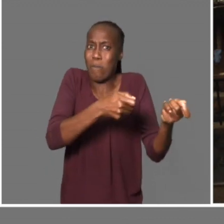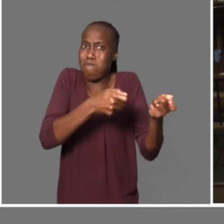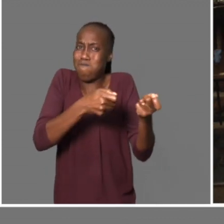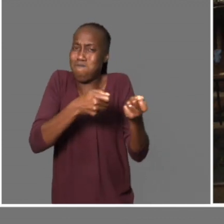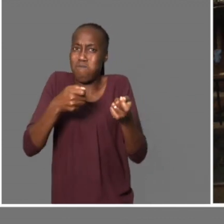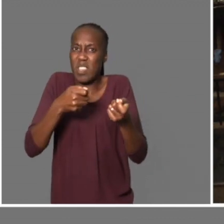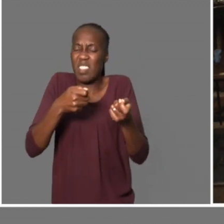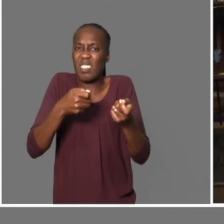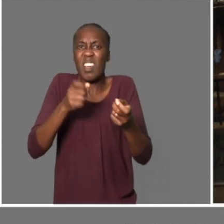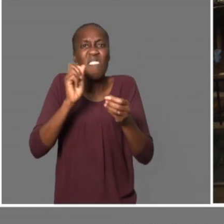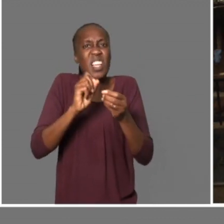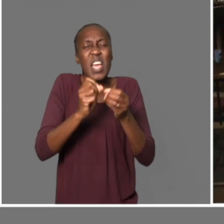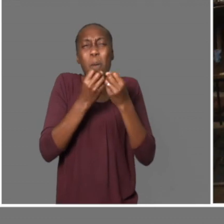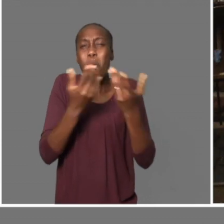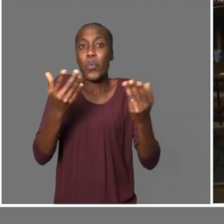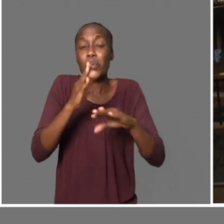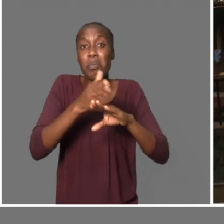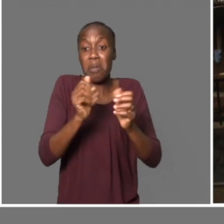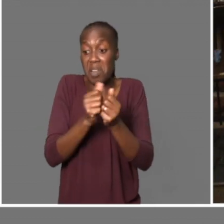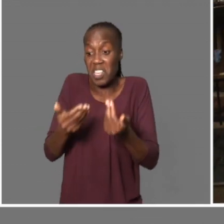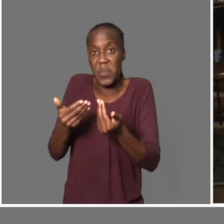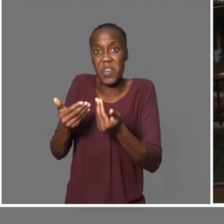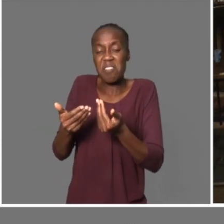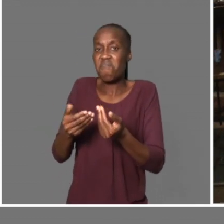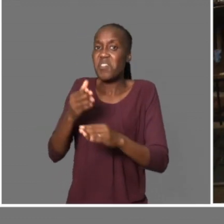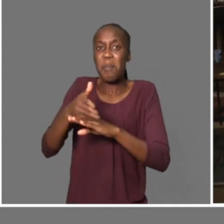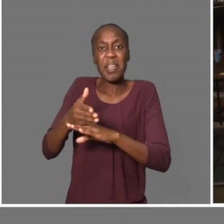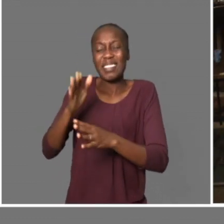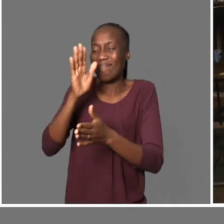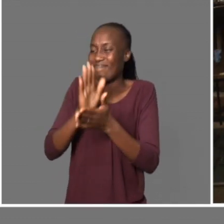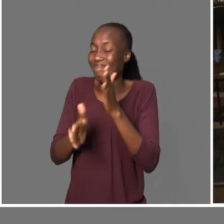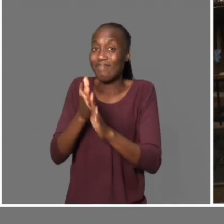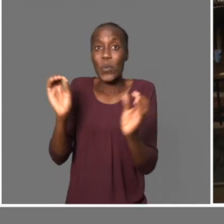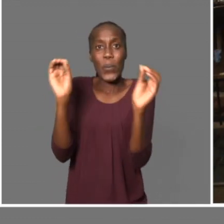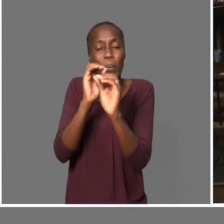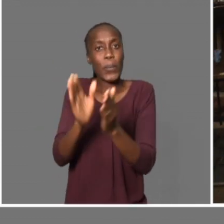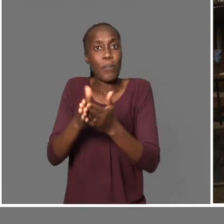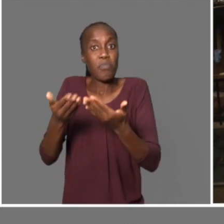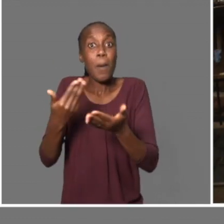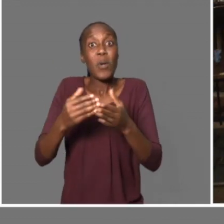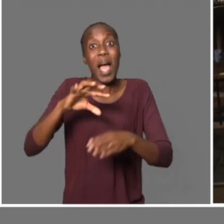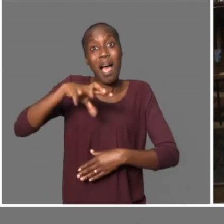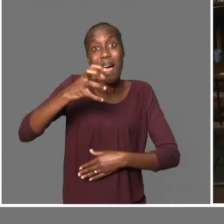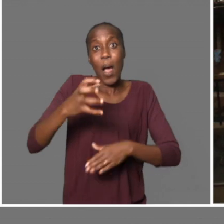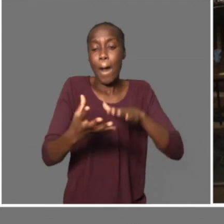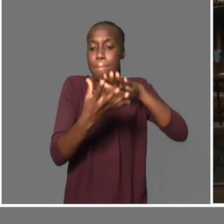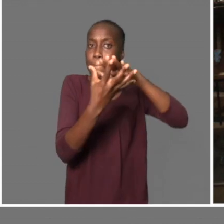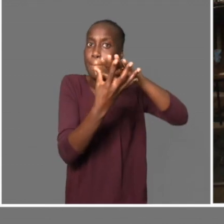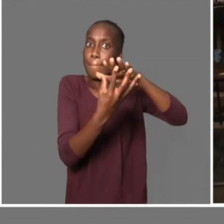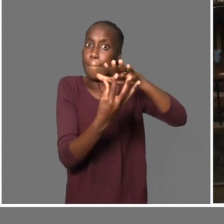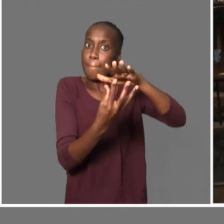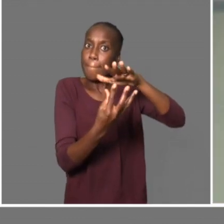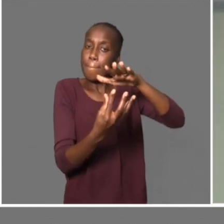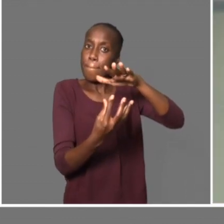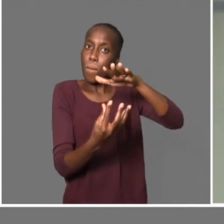cinco redes, né? Não conseguia tirar esse peixe, era muito peixe. Mas agora mesmo, contanto, já não há peixe.